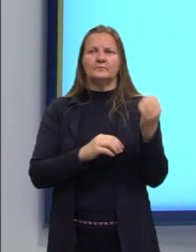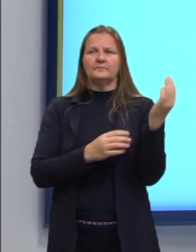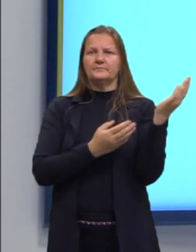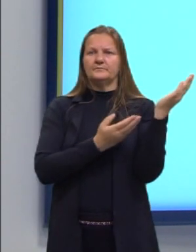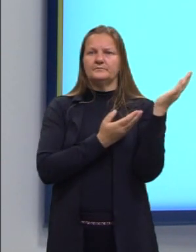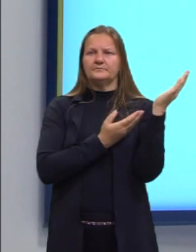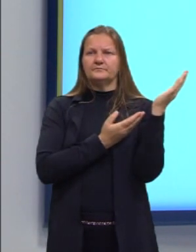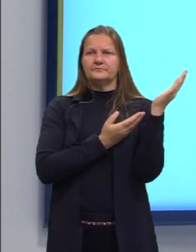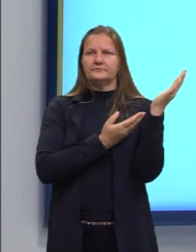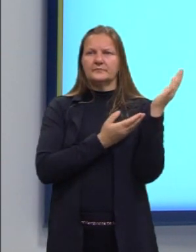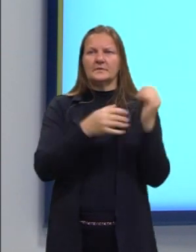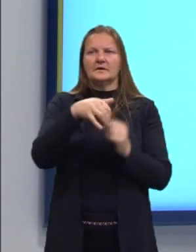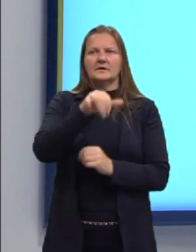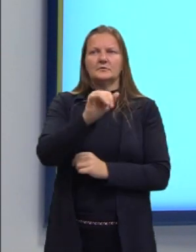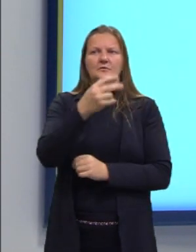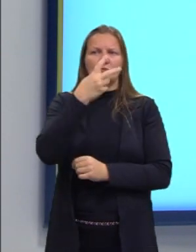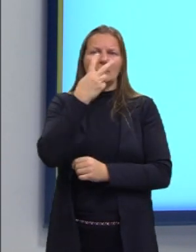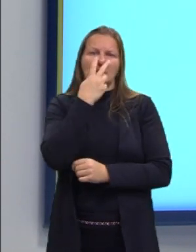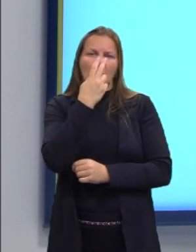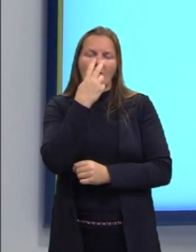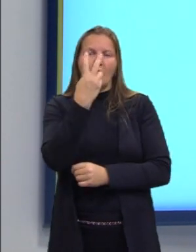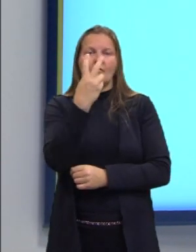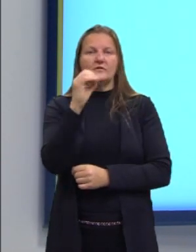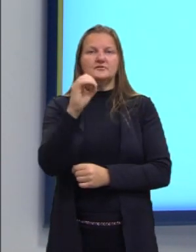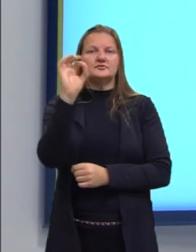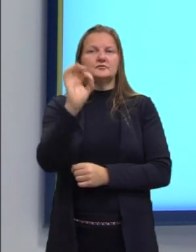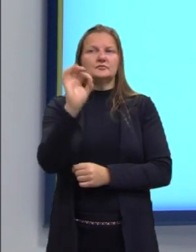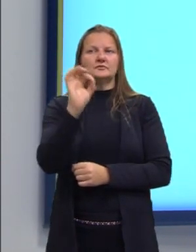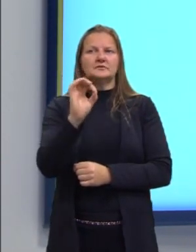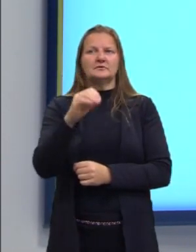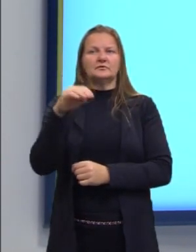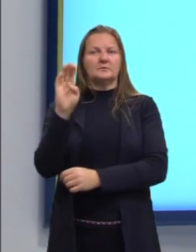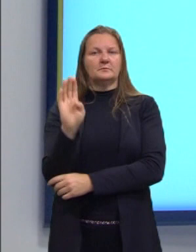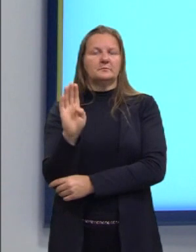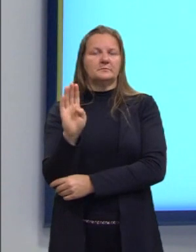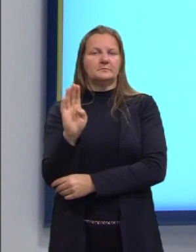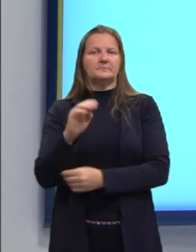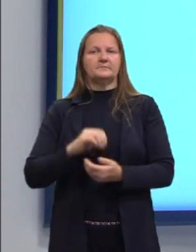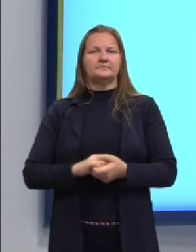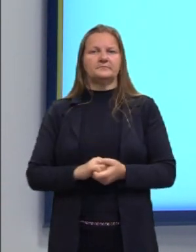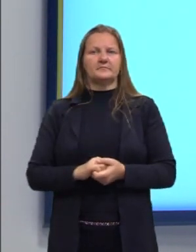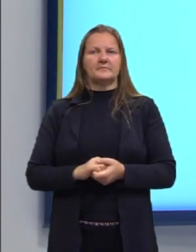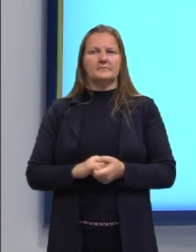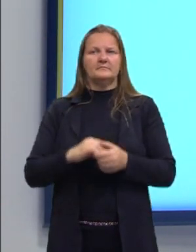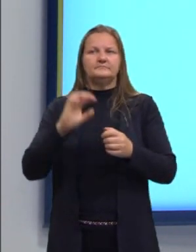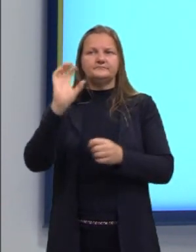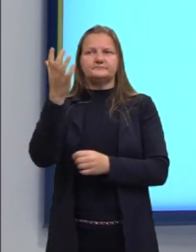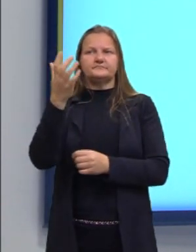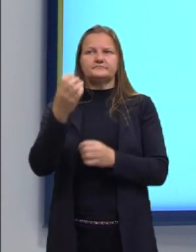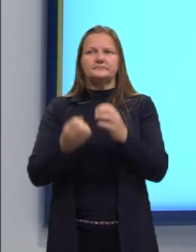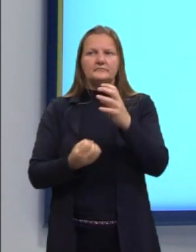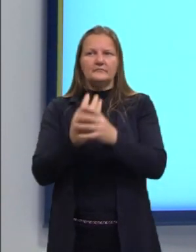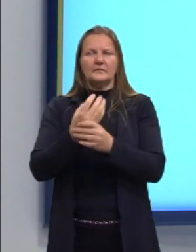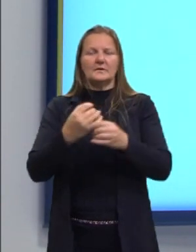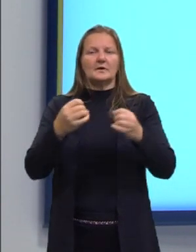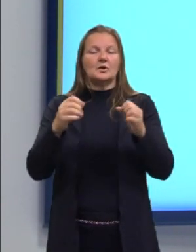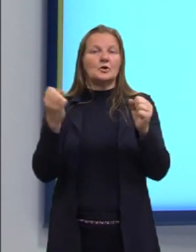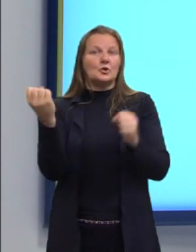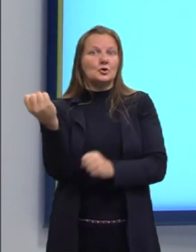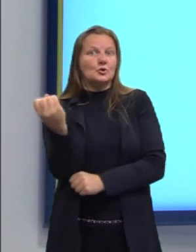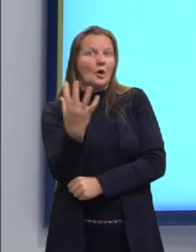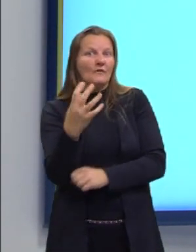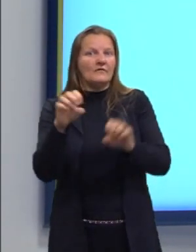que o Y seria 20% de B. Resolvi ali, criei uma nova